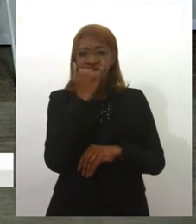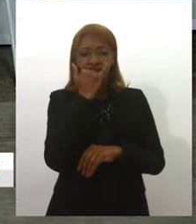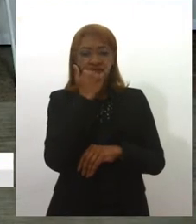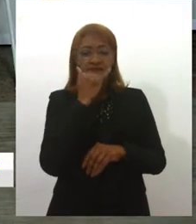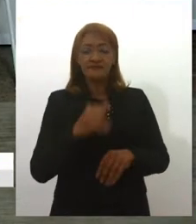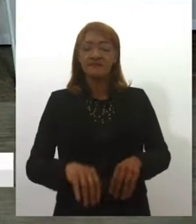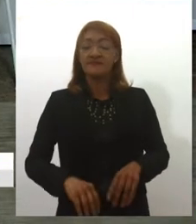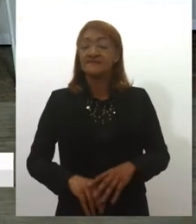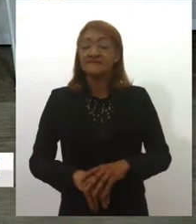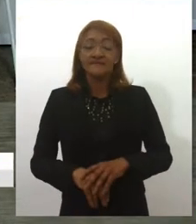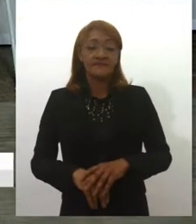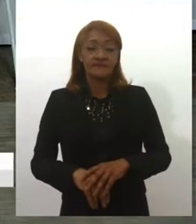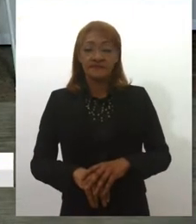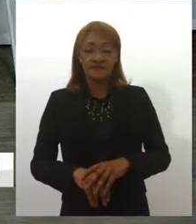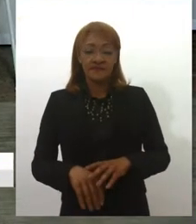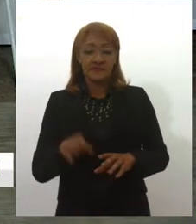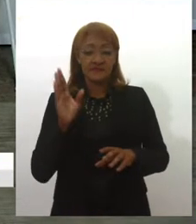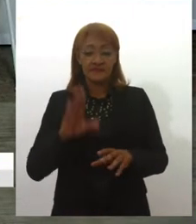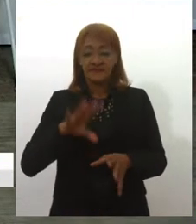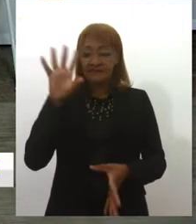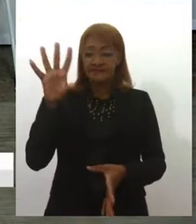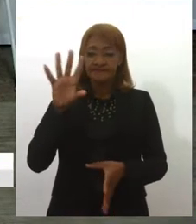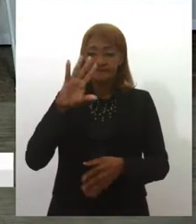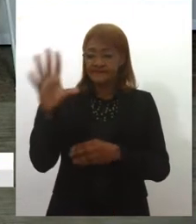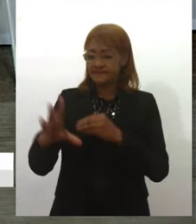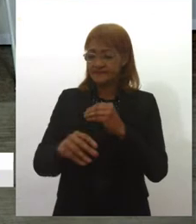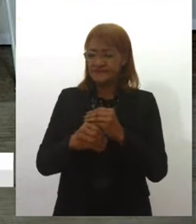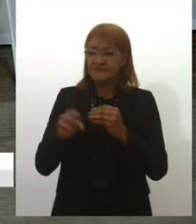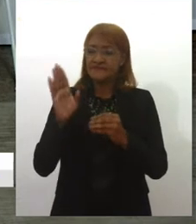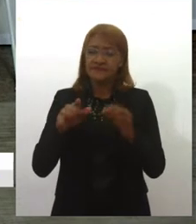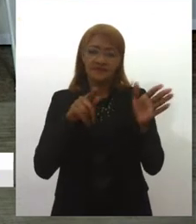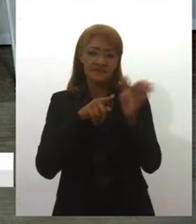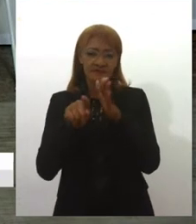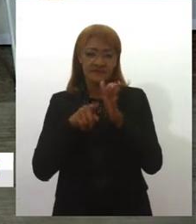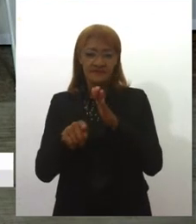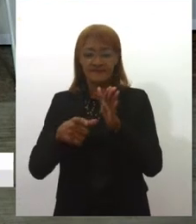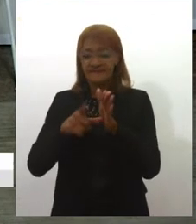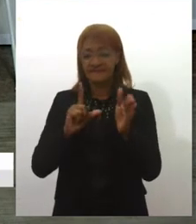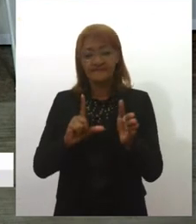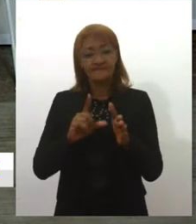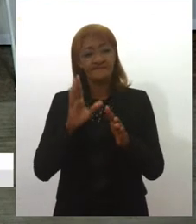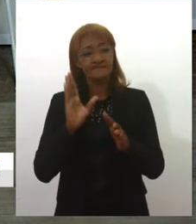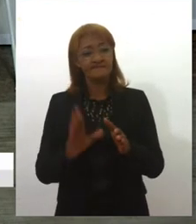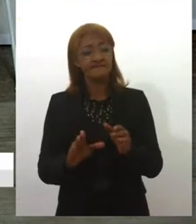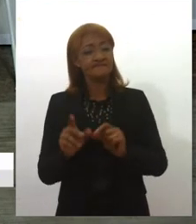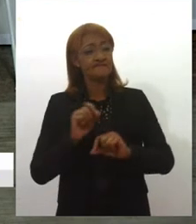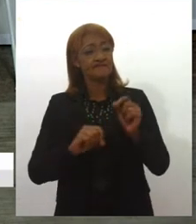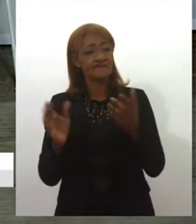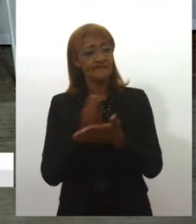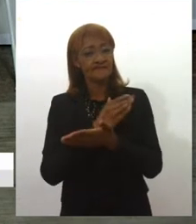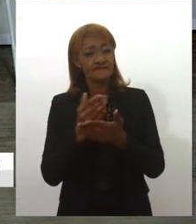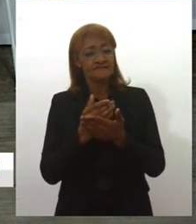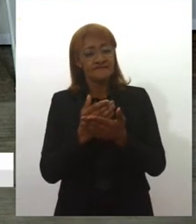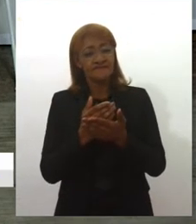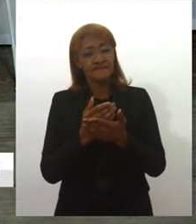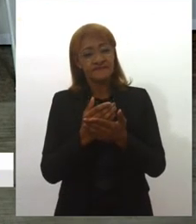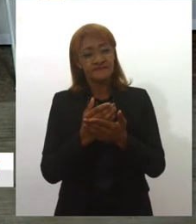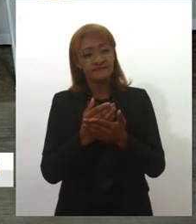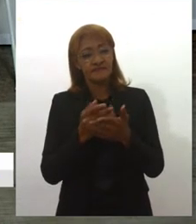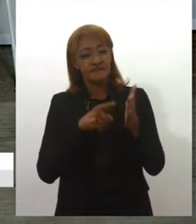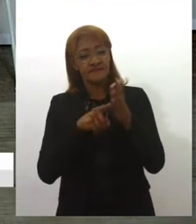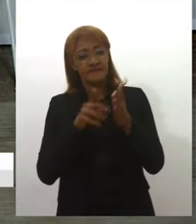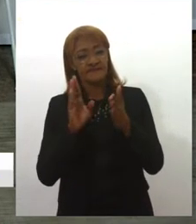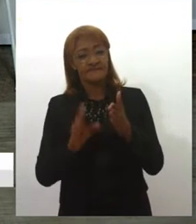incrementar aqui a pergunta antes de passar para a Nicole, porque a gente tem alguns dados aqui, né, a primeira